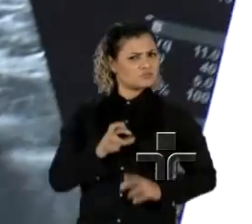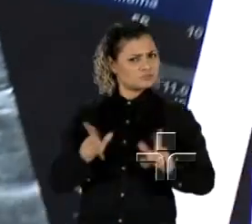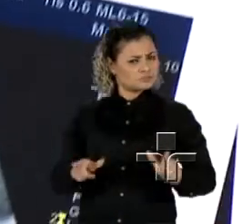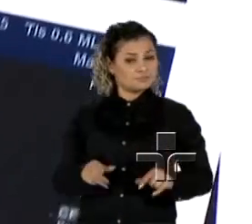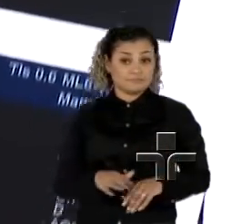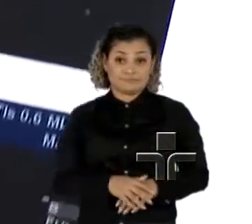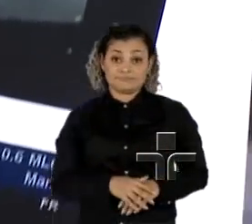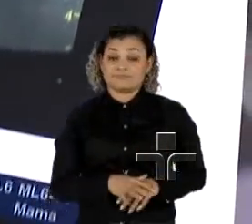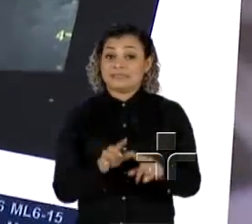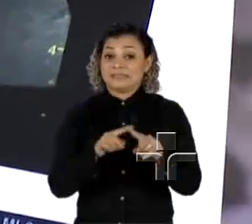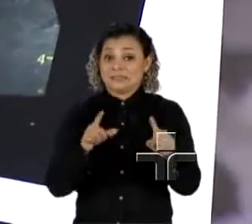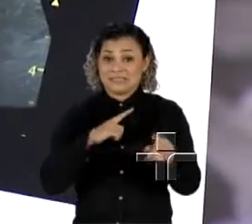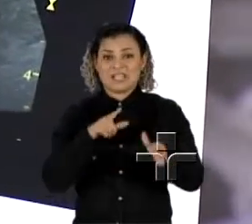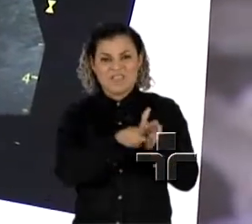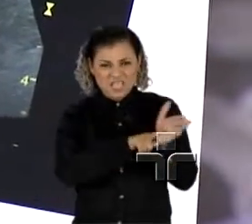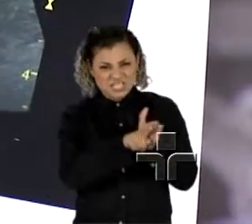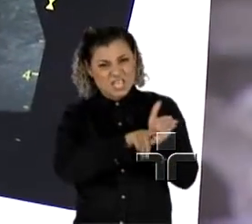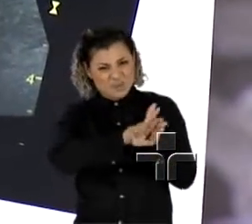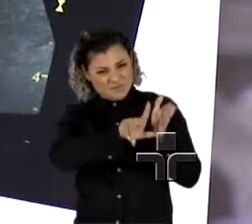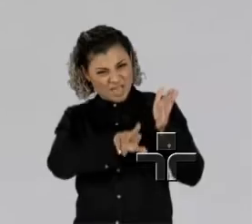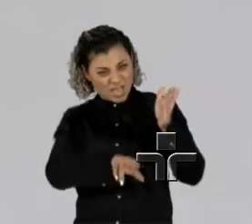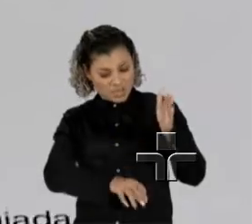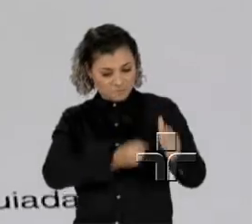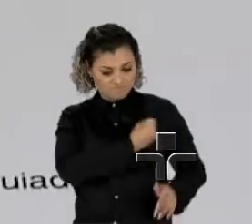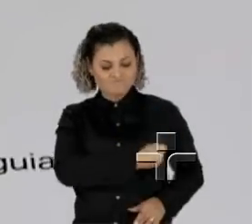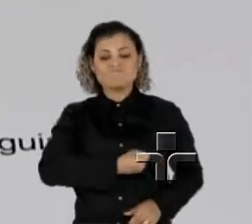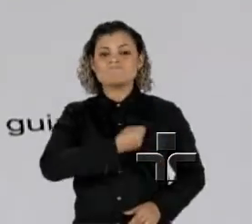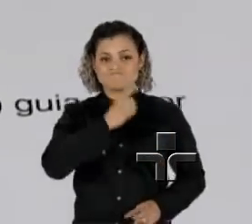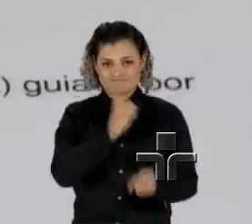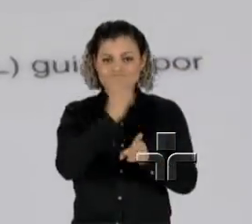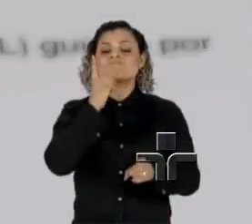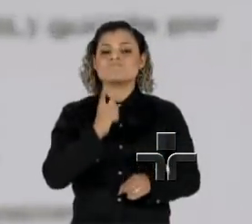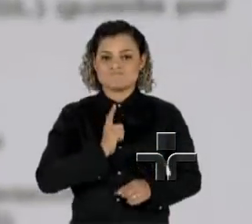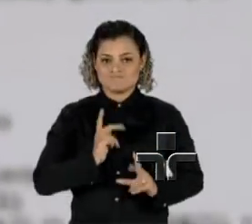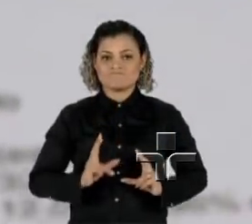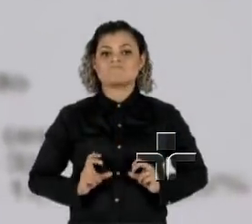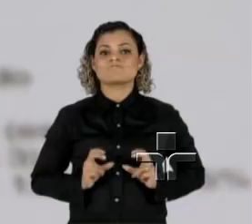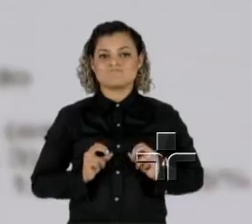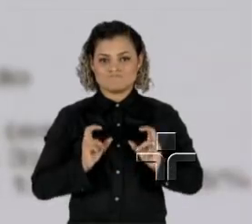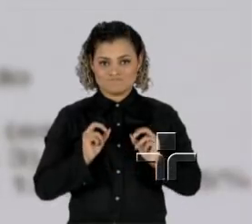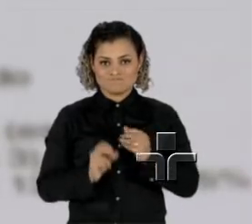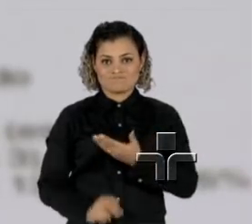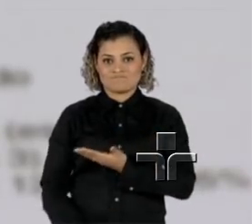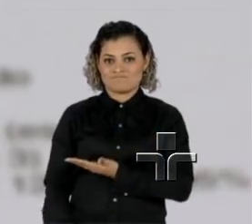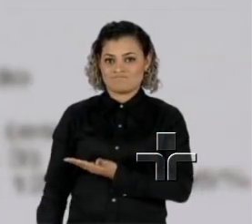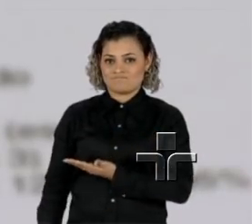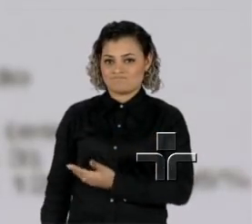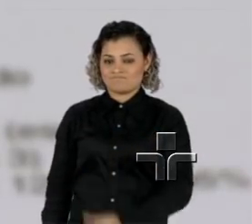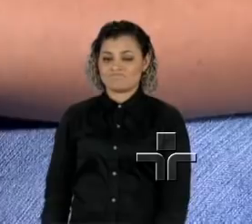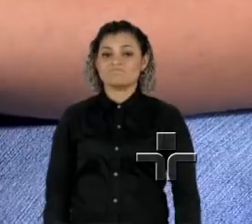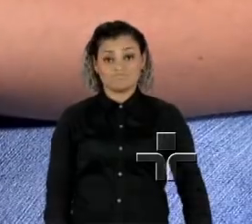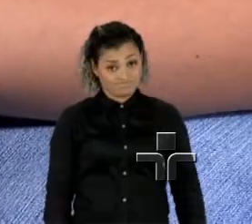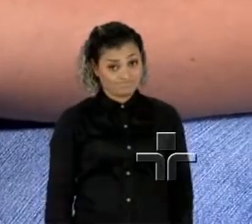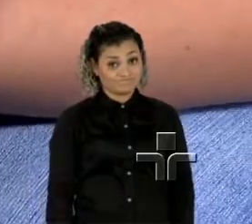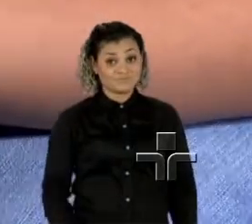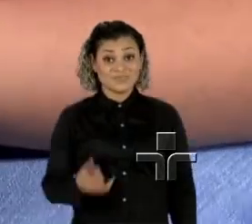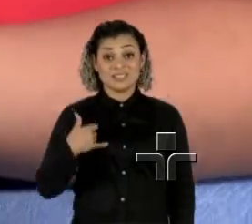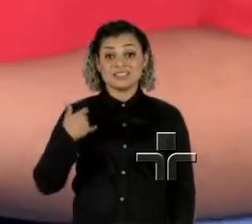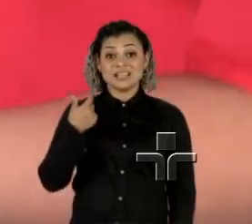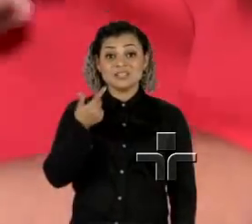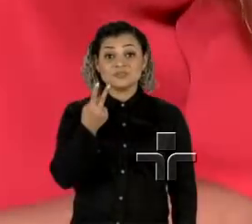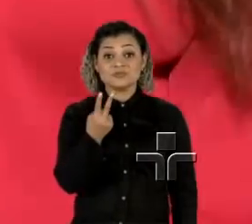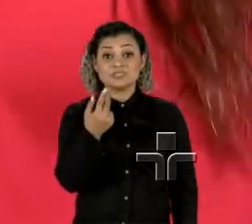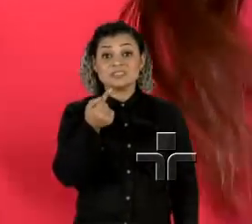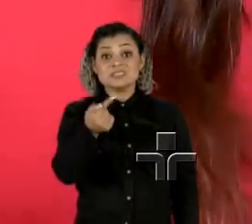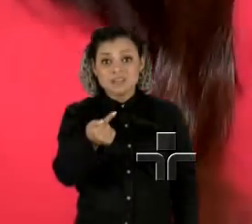Depois de uma bateria de exames, ela recebeu o diagnóstico, carcinoma mamário invasivo. Aos 27